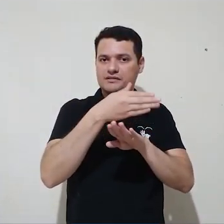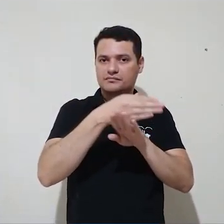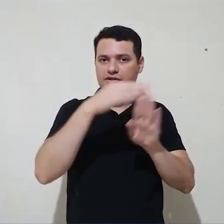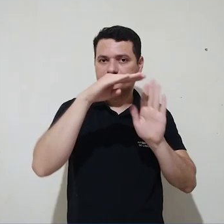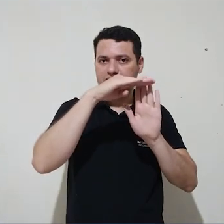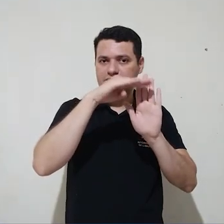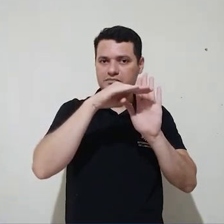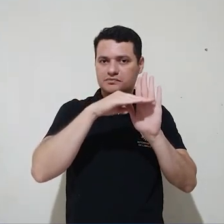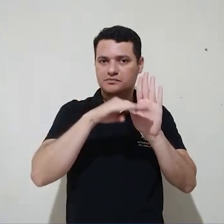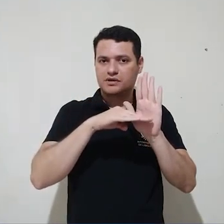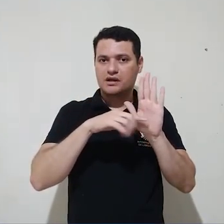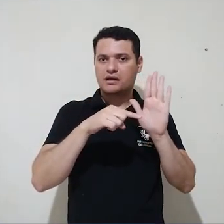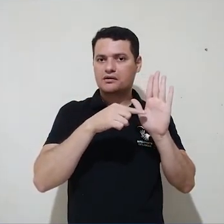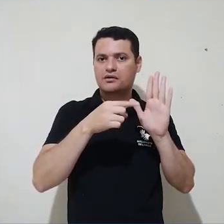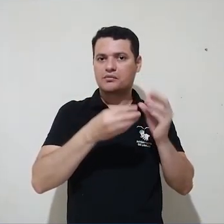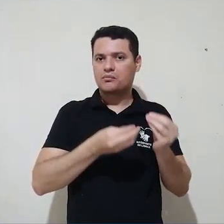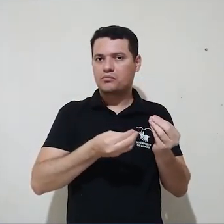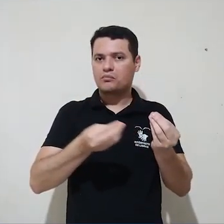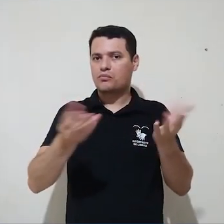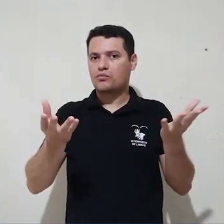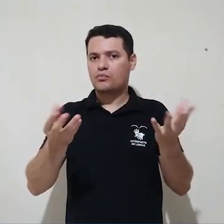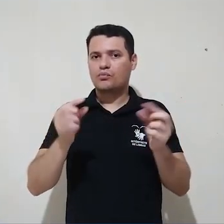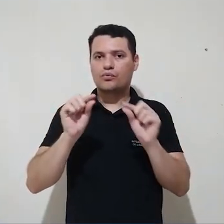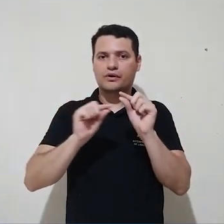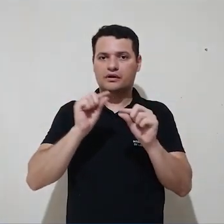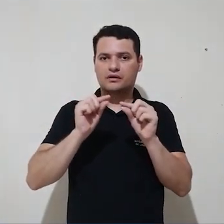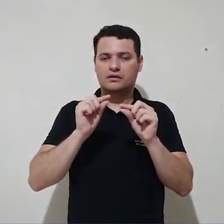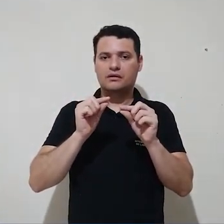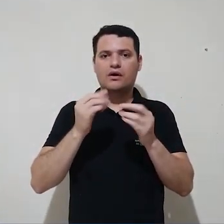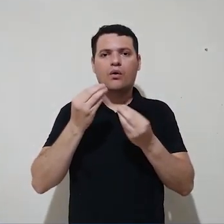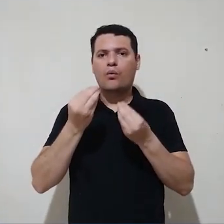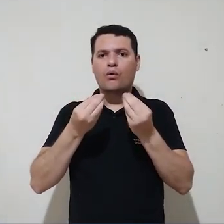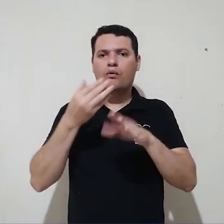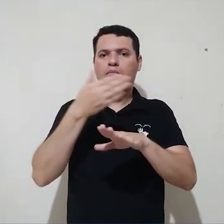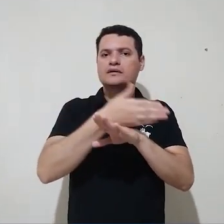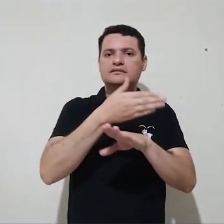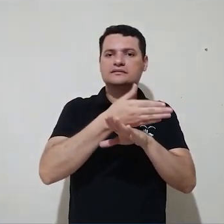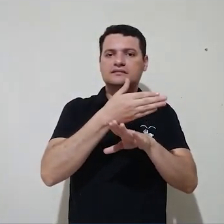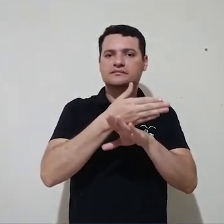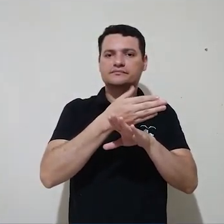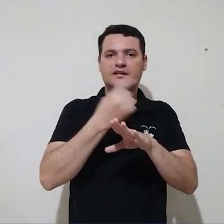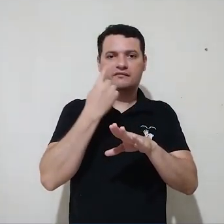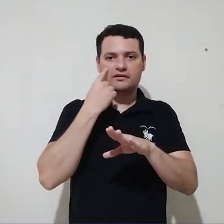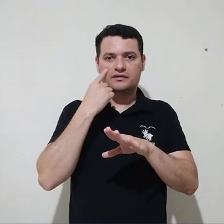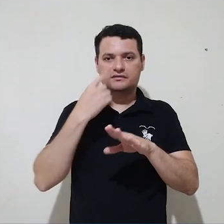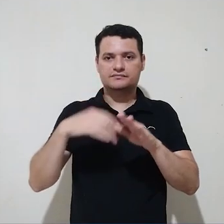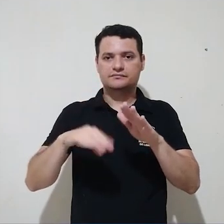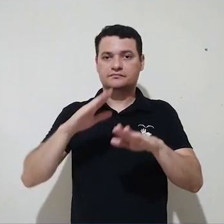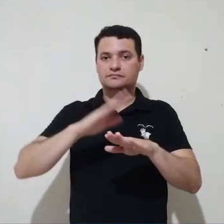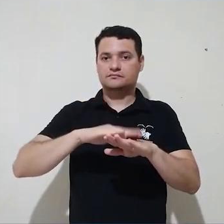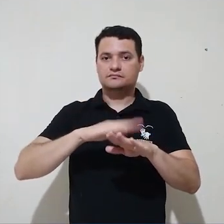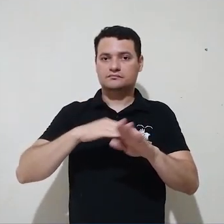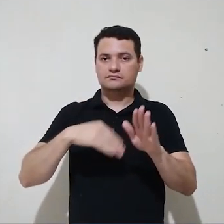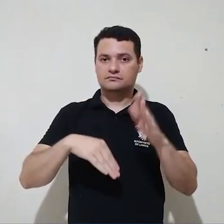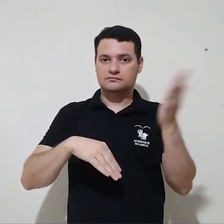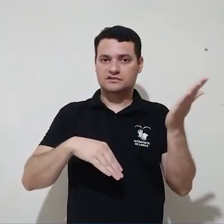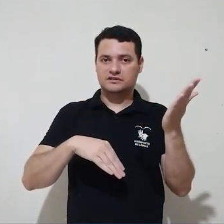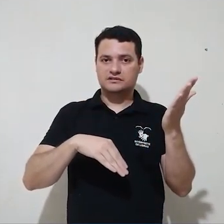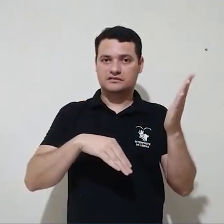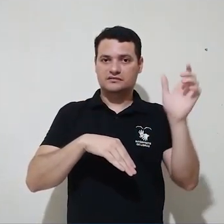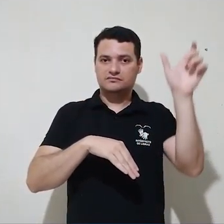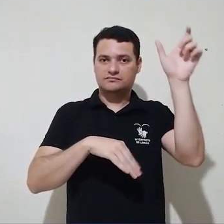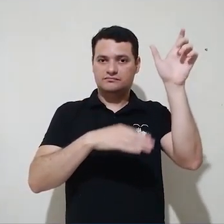oferece. Para acessar a página de participantes, devemos olhar o menu à esquerda de navegação,